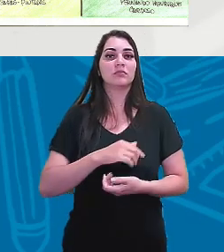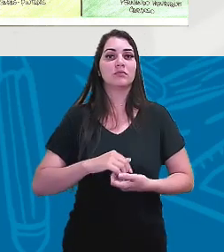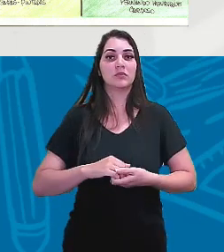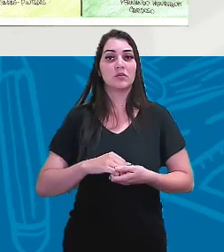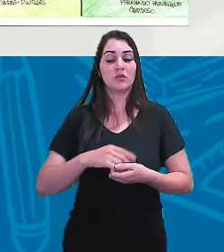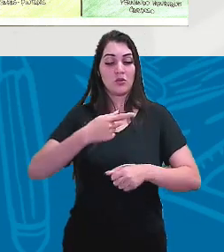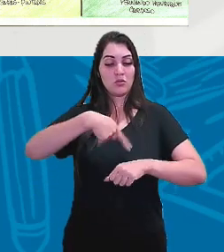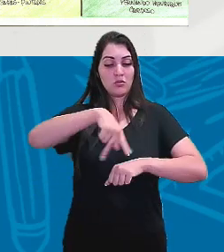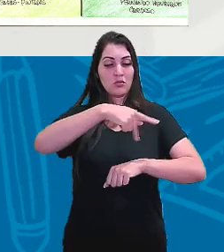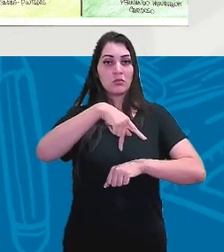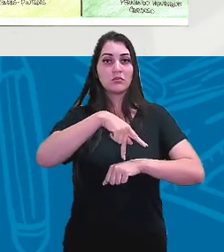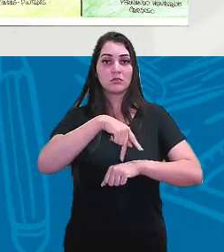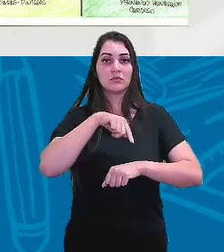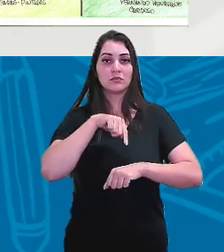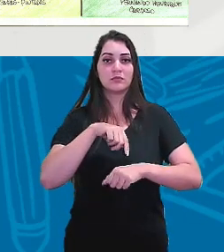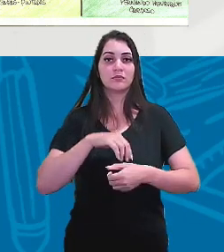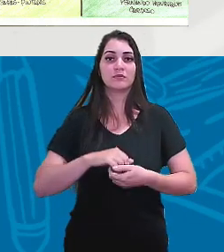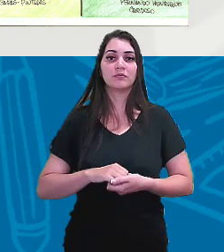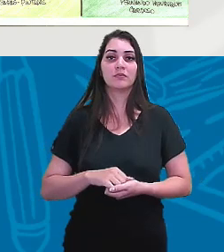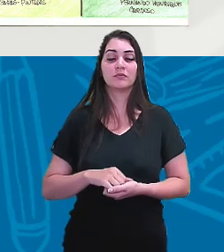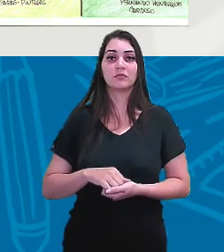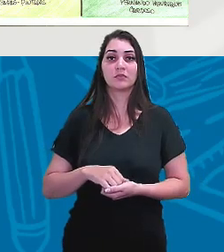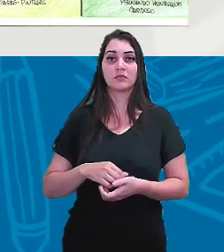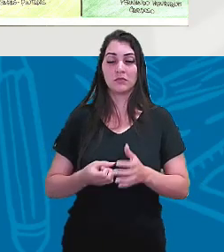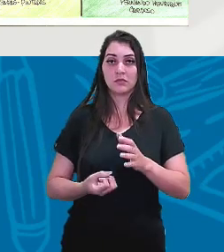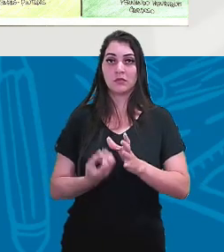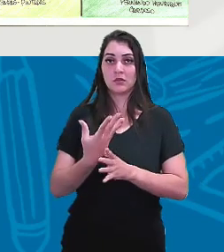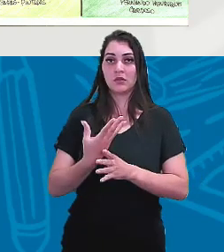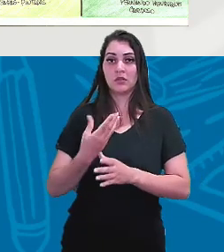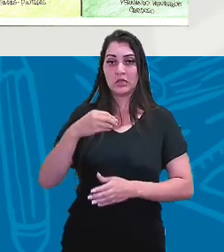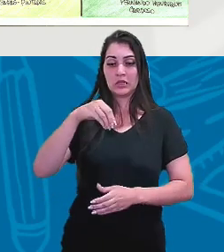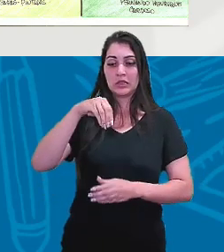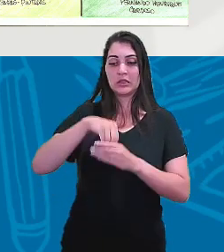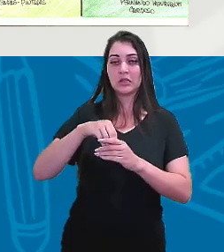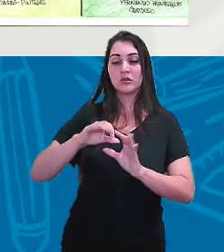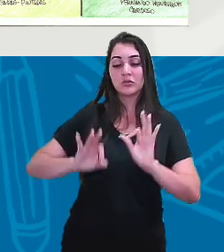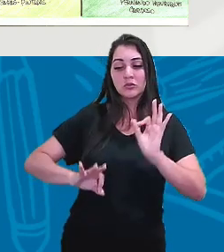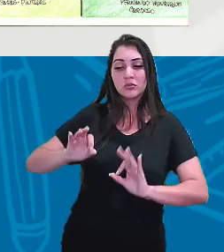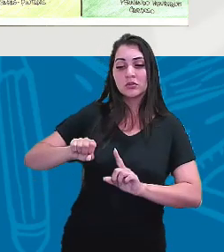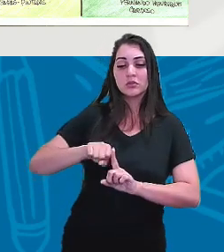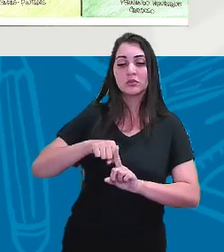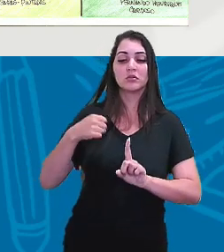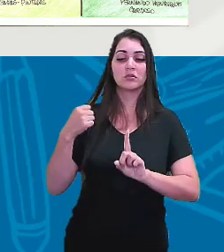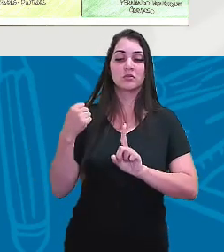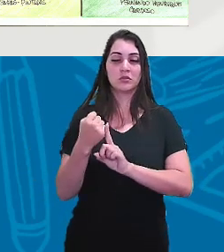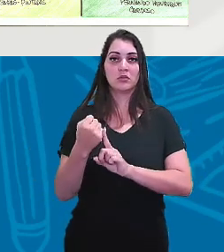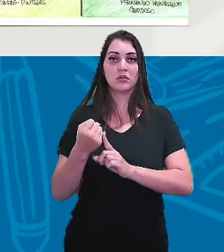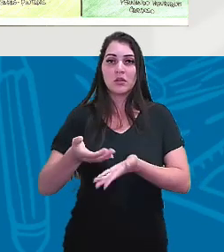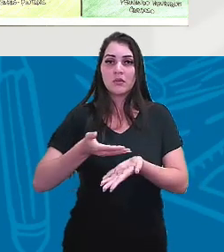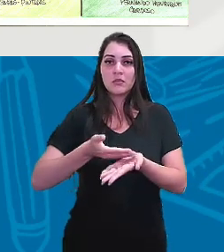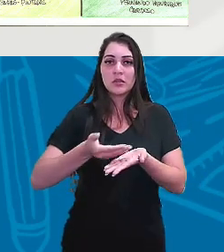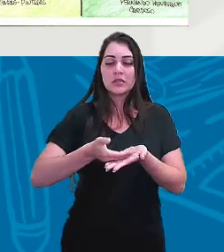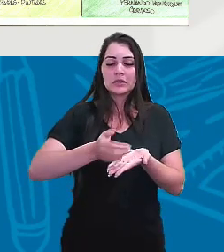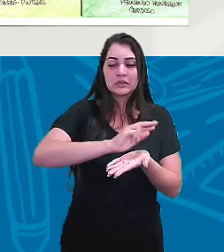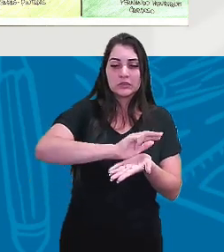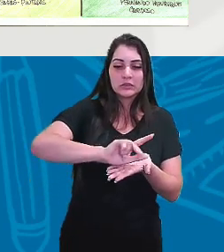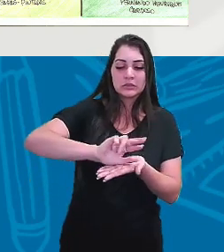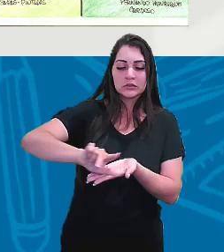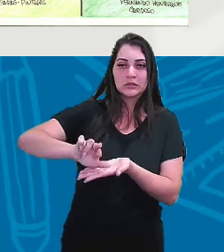que a nossa nação, ela se deu dentro da sua formação social, a partir de várias